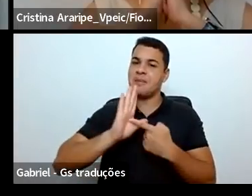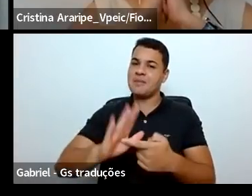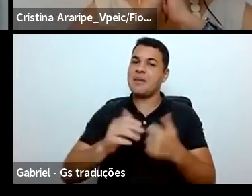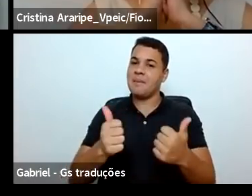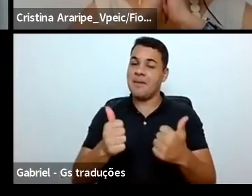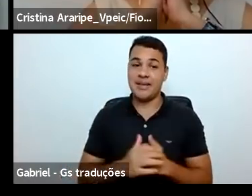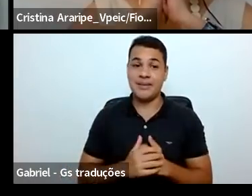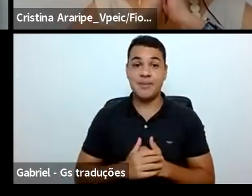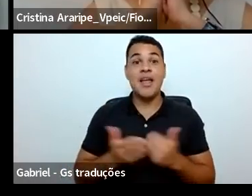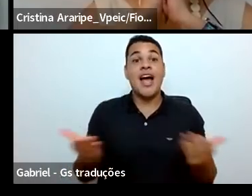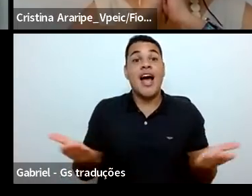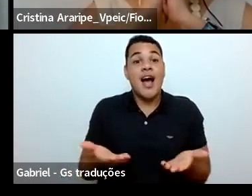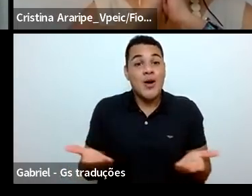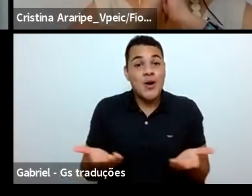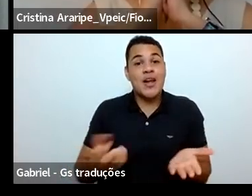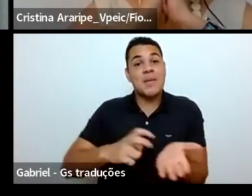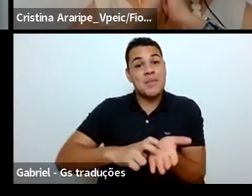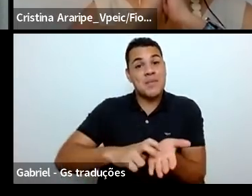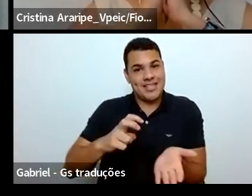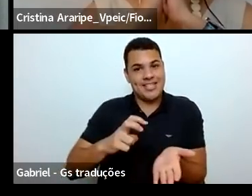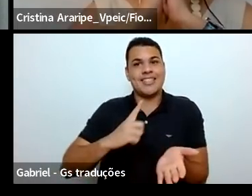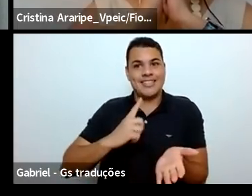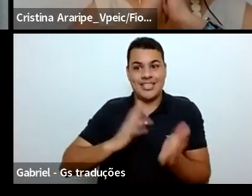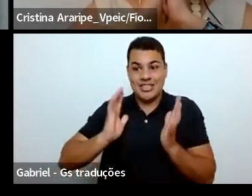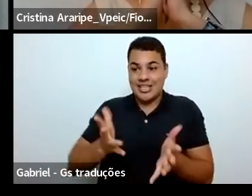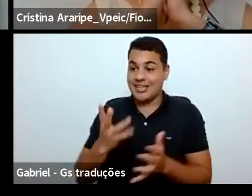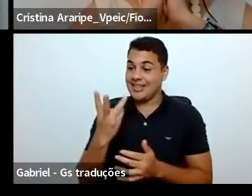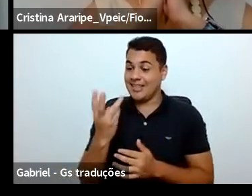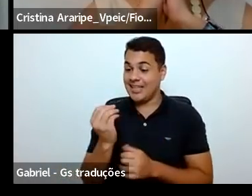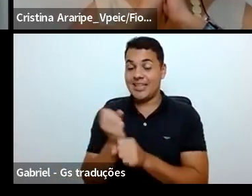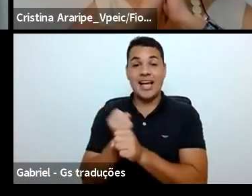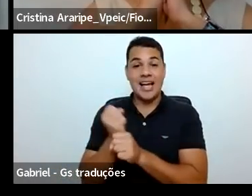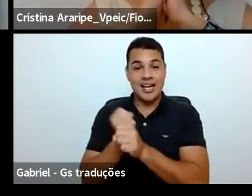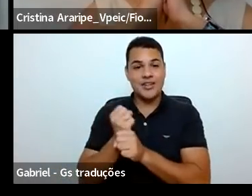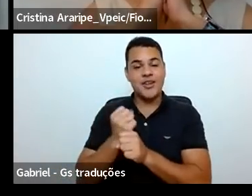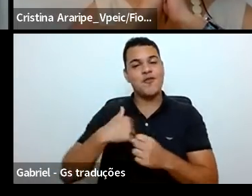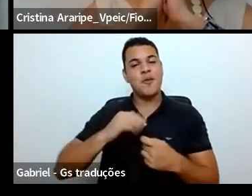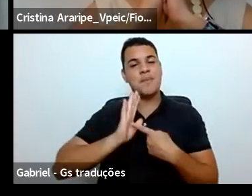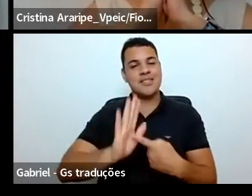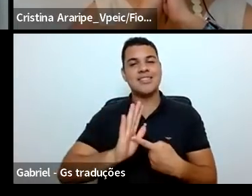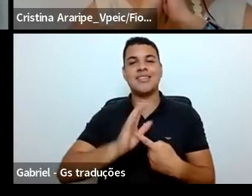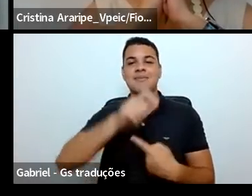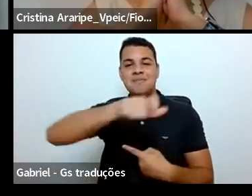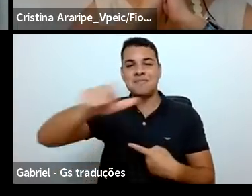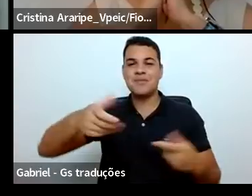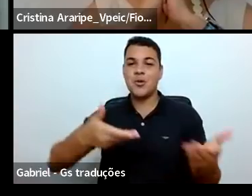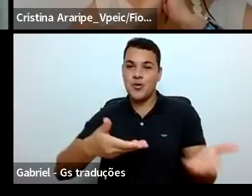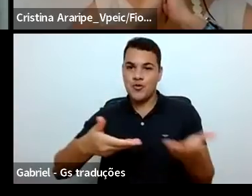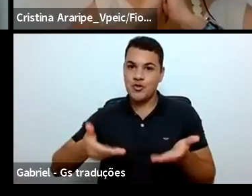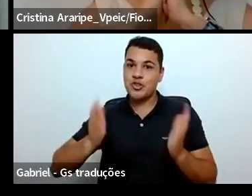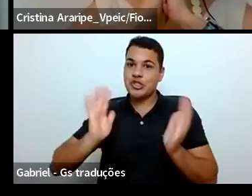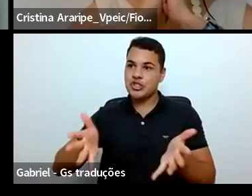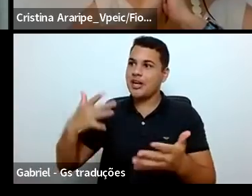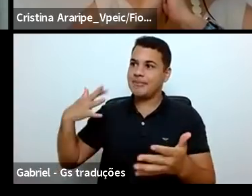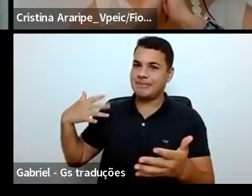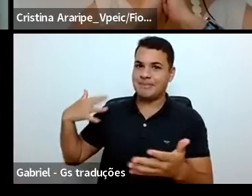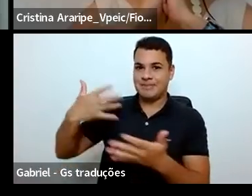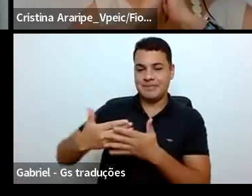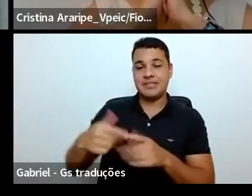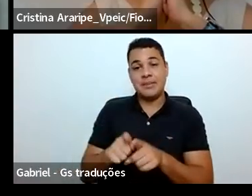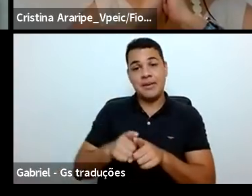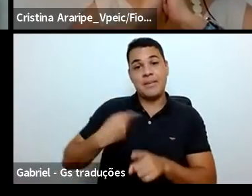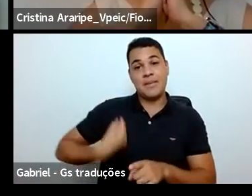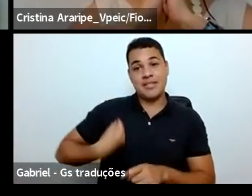essa manhã tão especial, comemorando esses 30 anos, apresentamos os nossos convidados que nos acompanham ao longo dessa transmissão. O